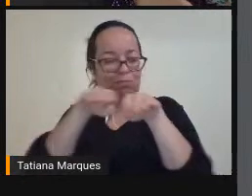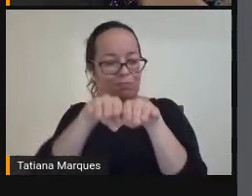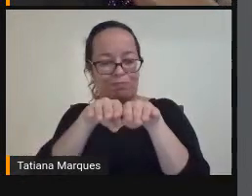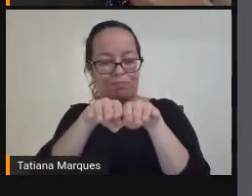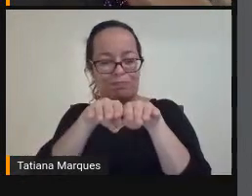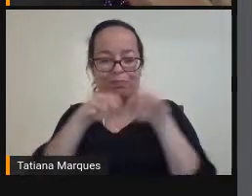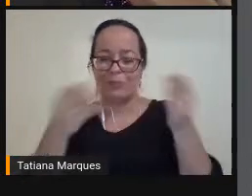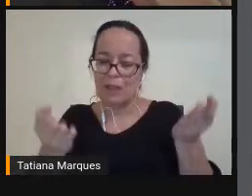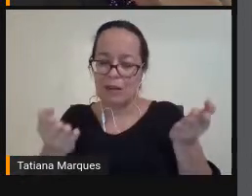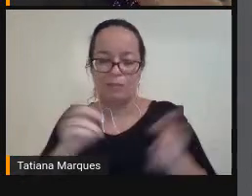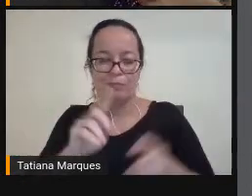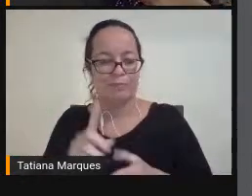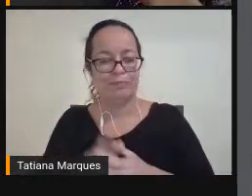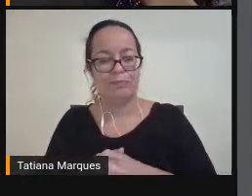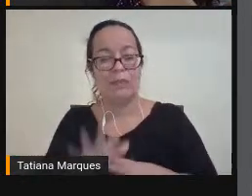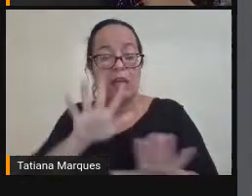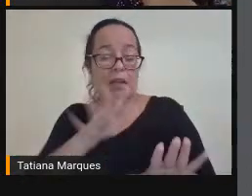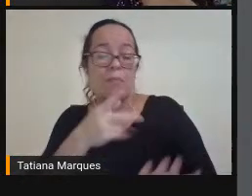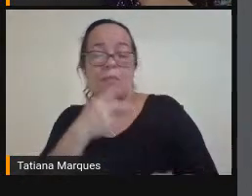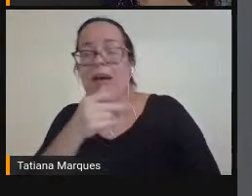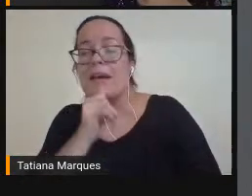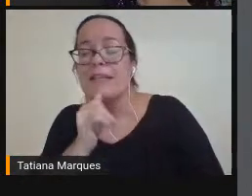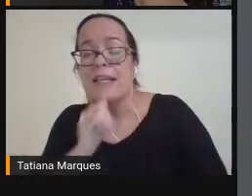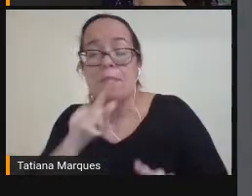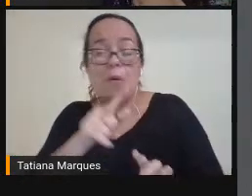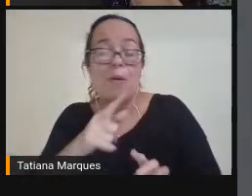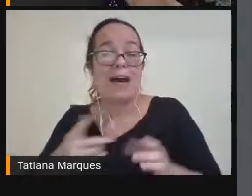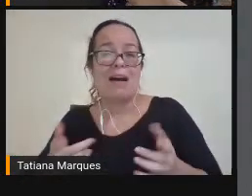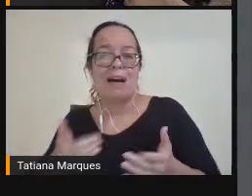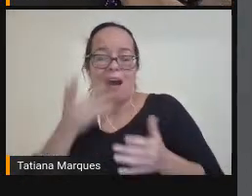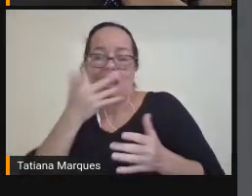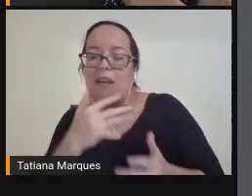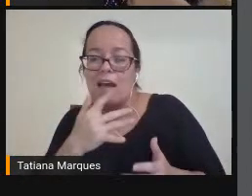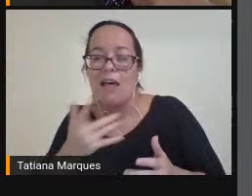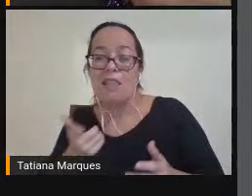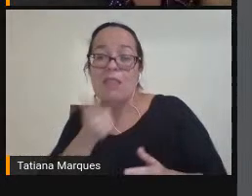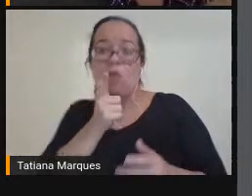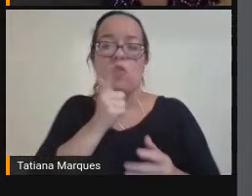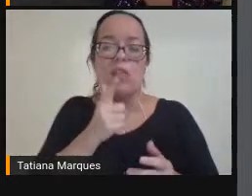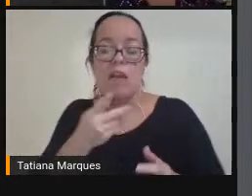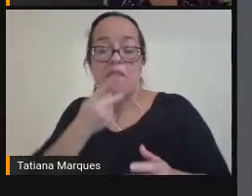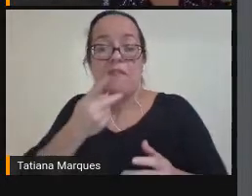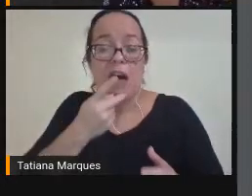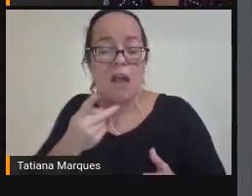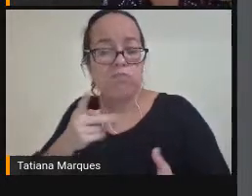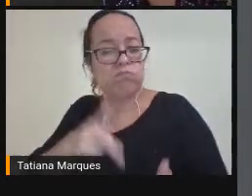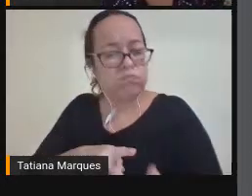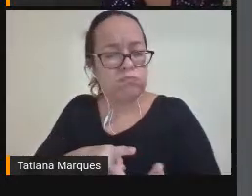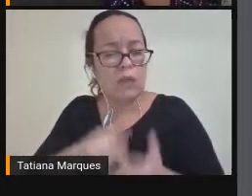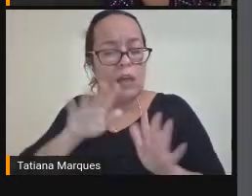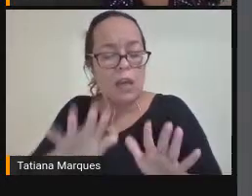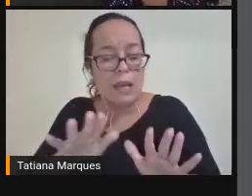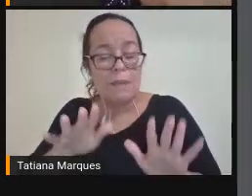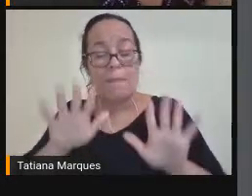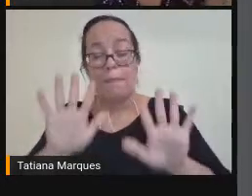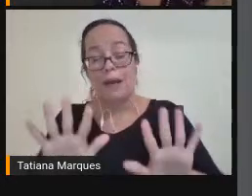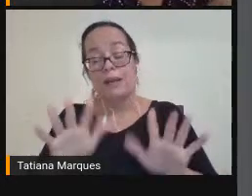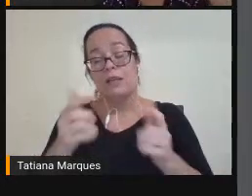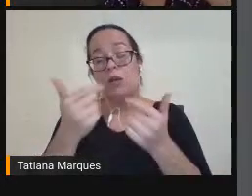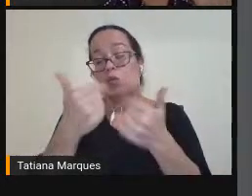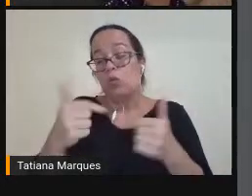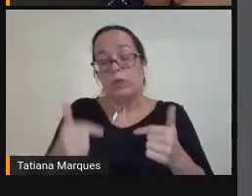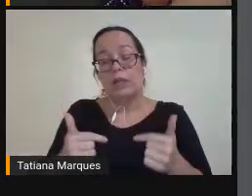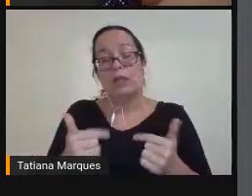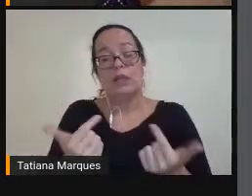capazes De uma fala Eficiente E elas também Não têm Às